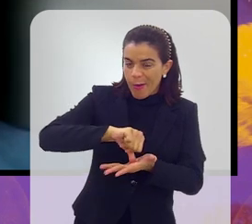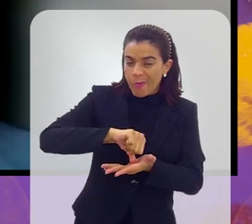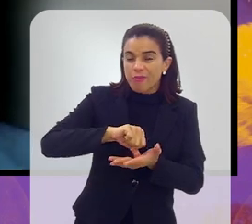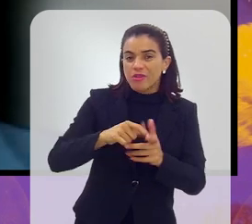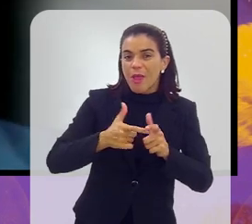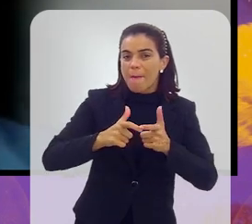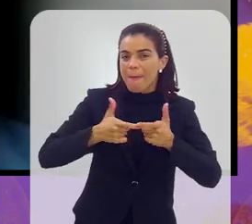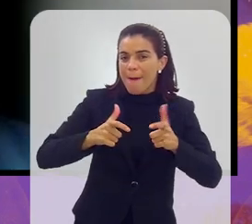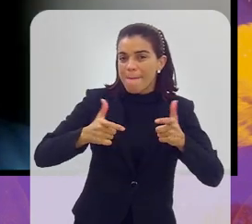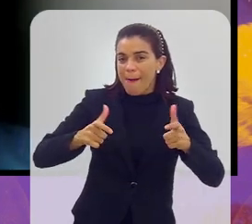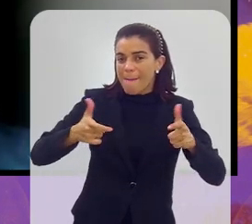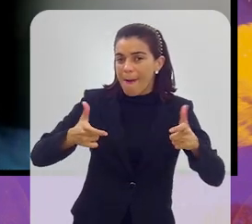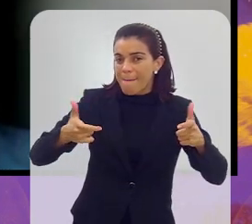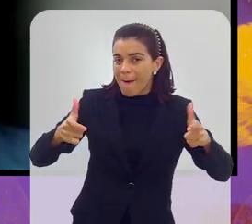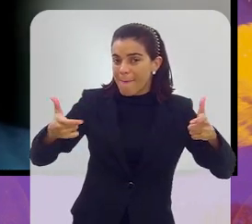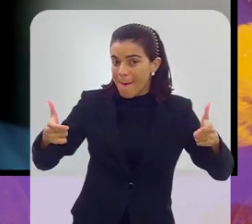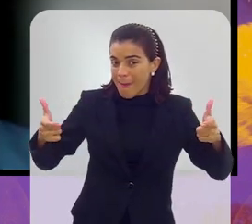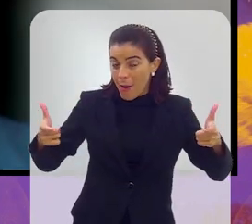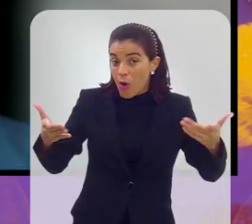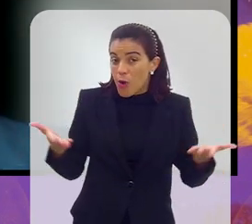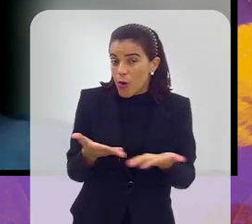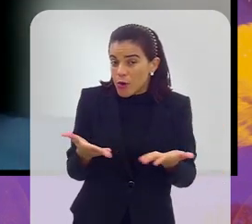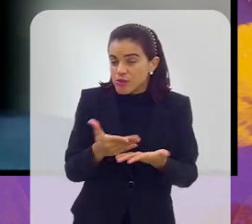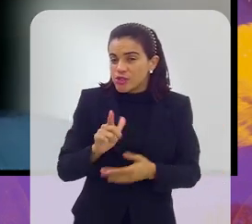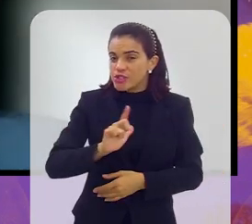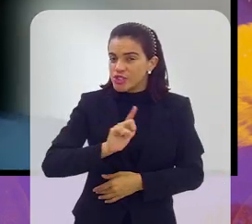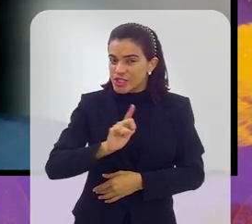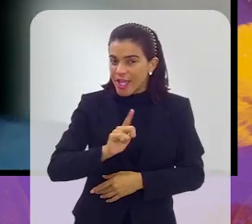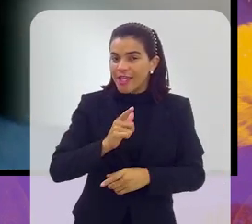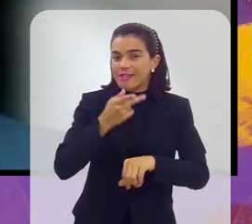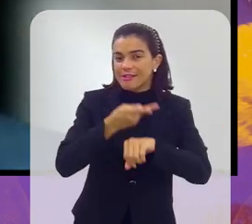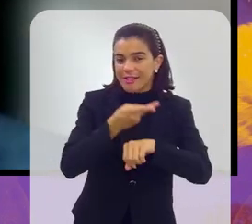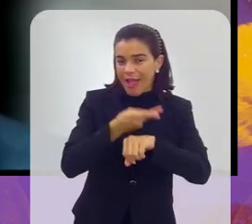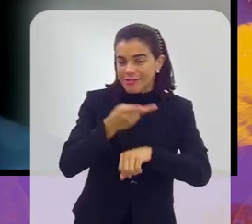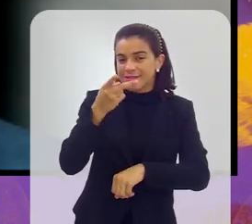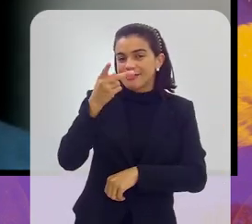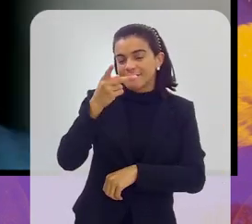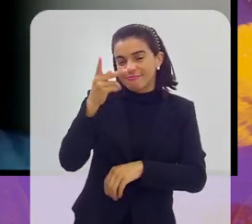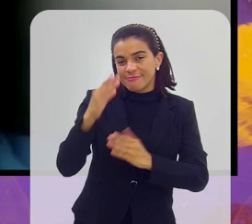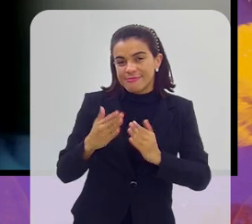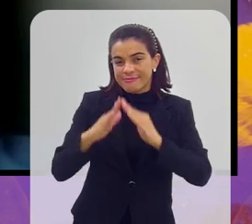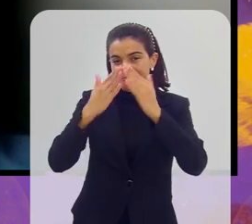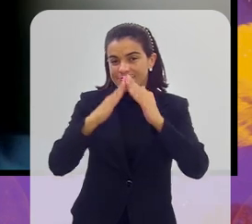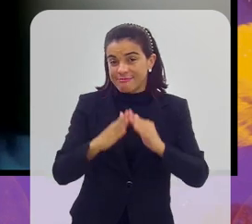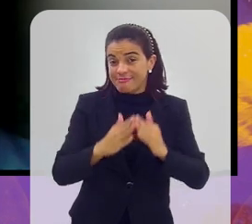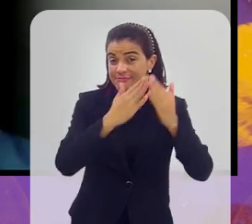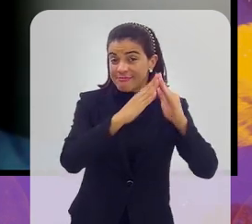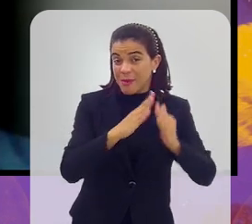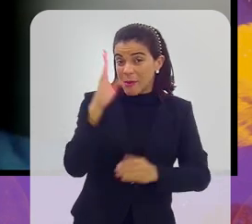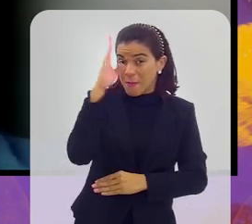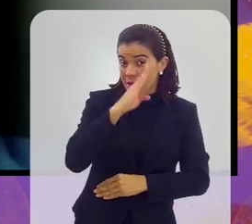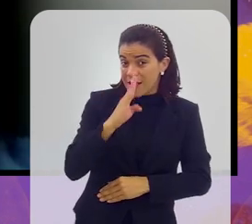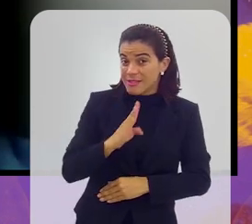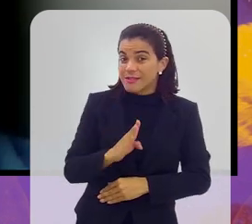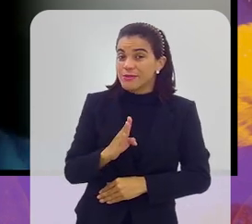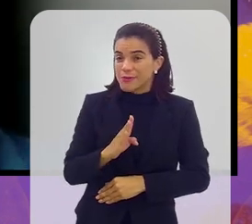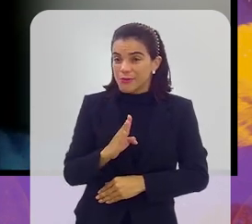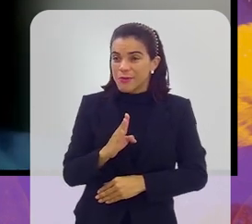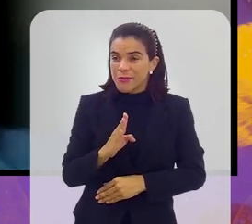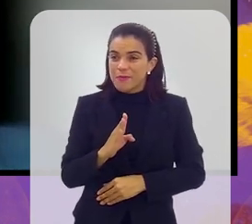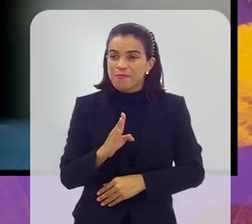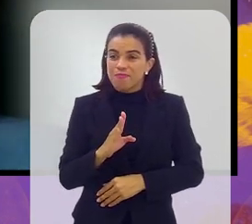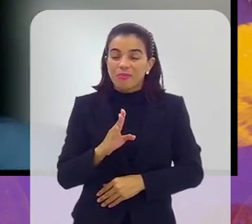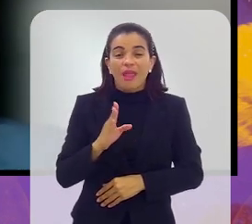que é bem legal. Hoje a gente já faz a Taça das Favelas Brasil, que é a união, como a gente pode chamar, talvez uma